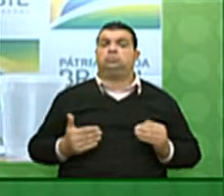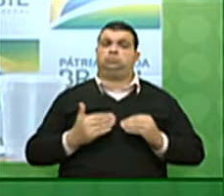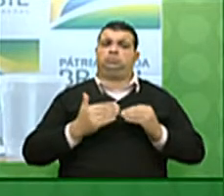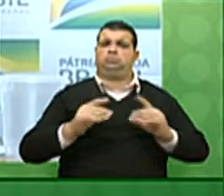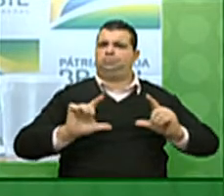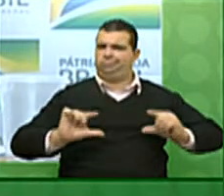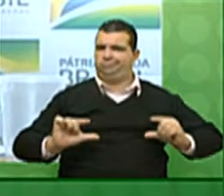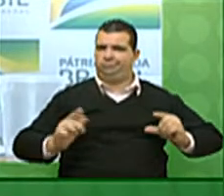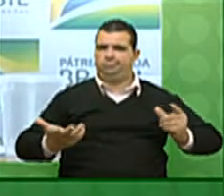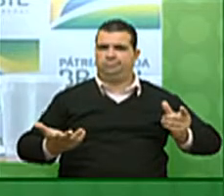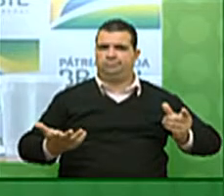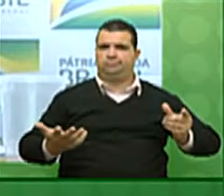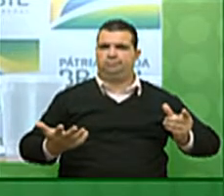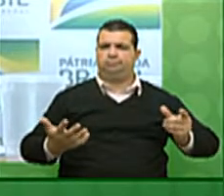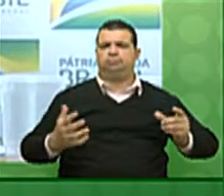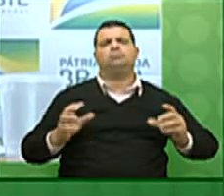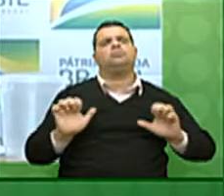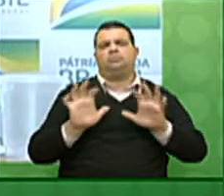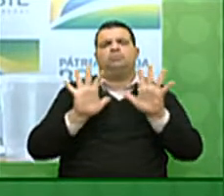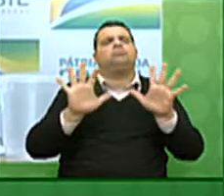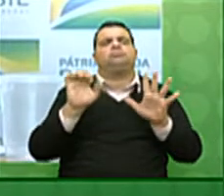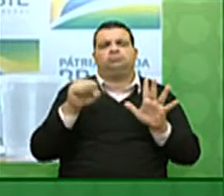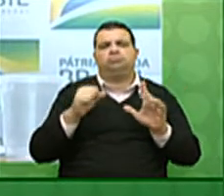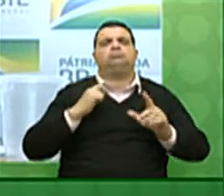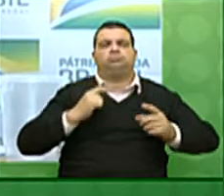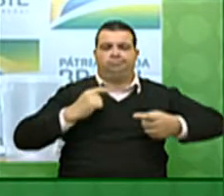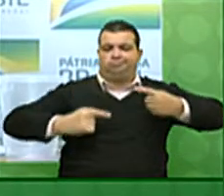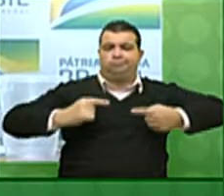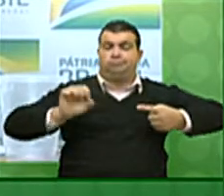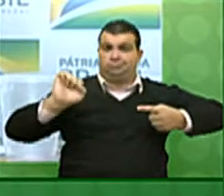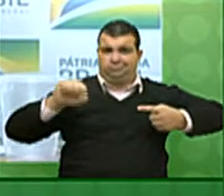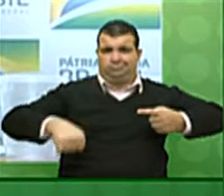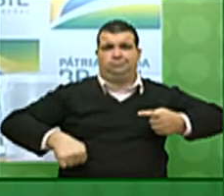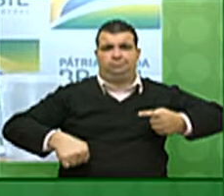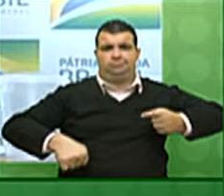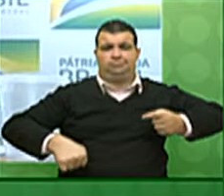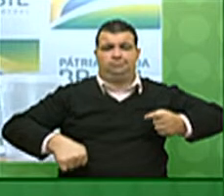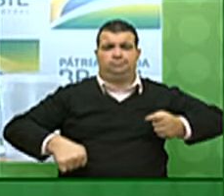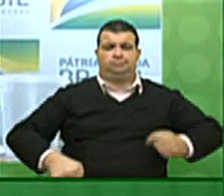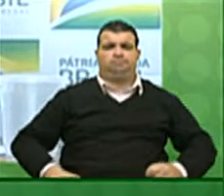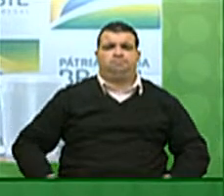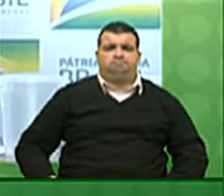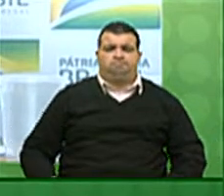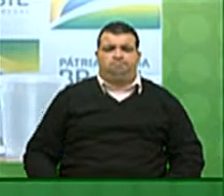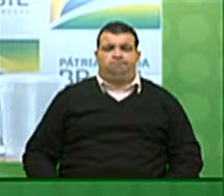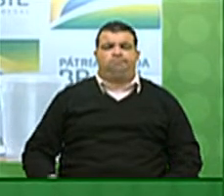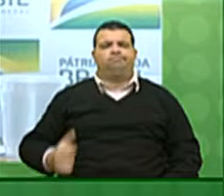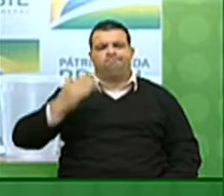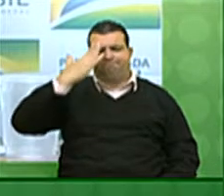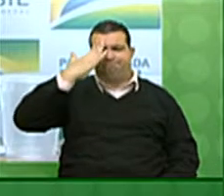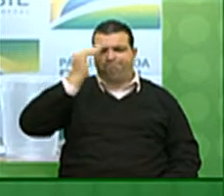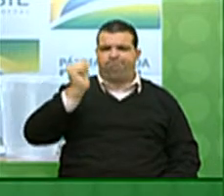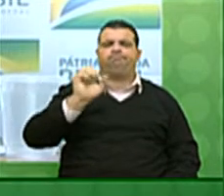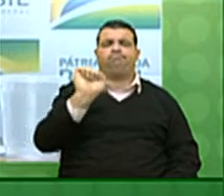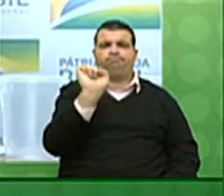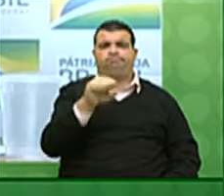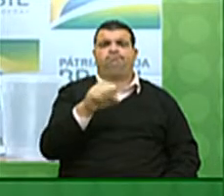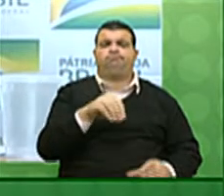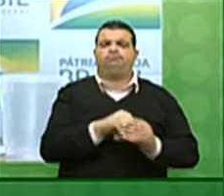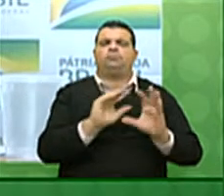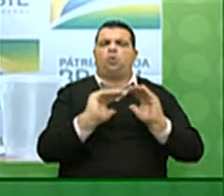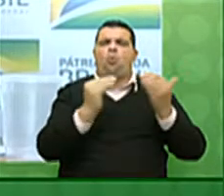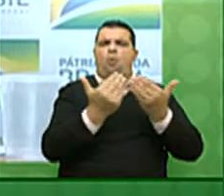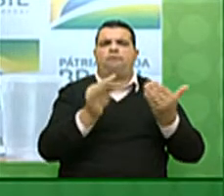redução. Então, é óbvio que isso está sendo discutido e nós sabemos que é dentro do